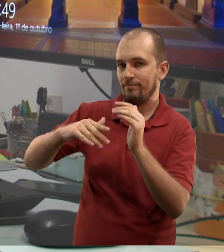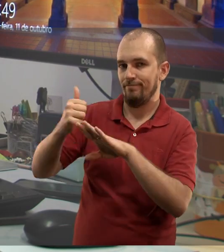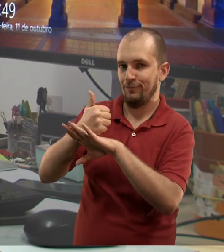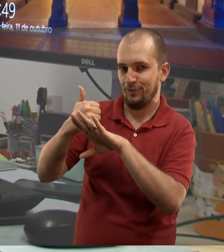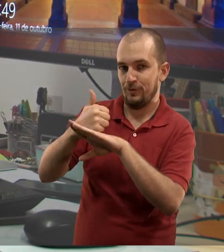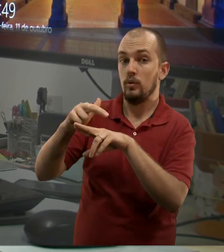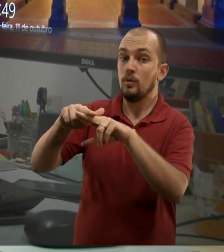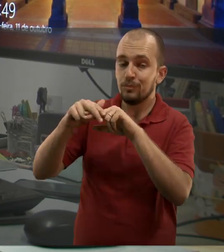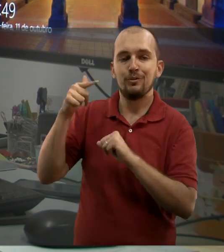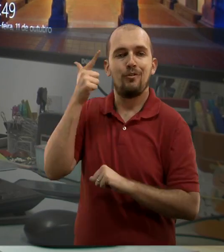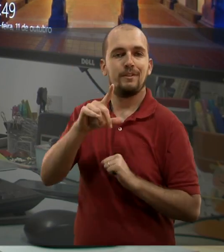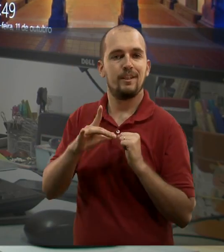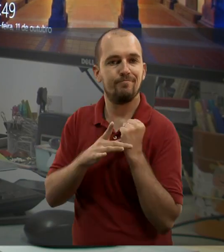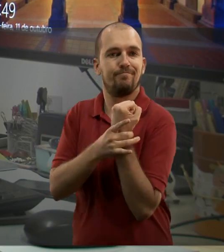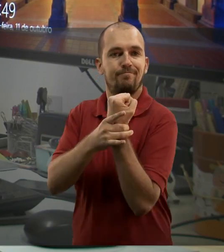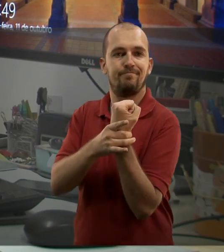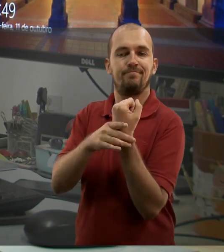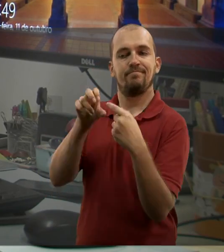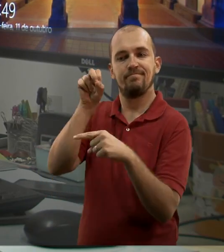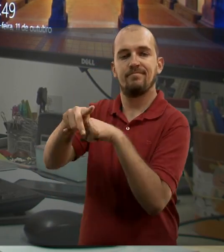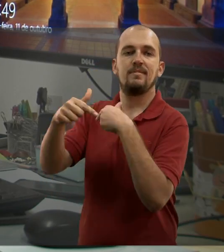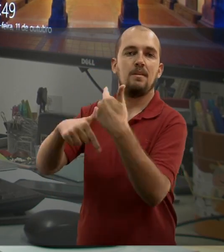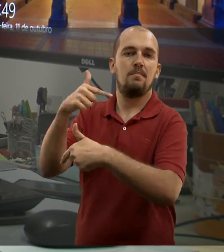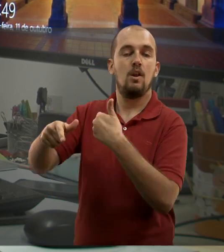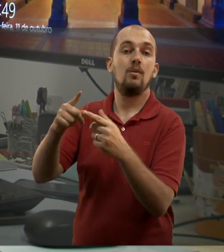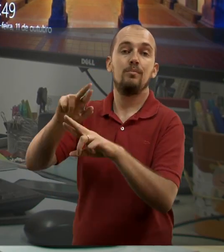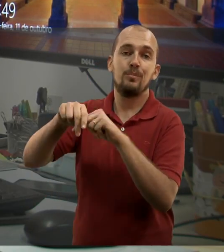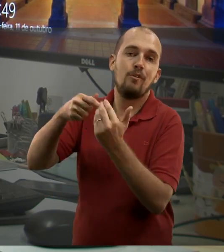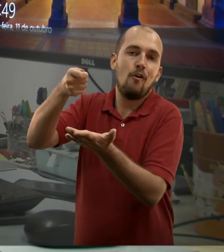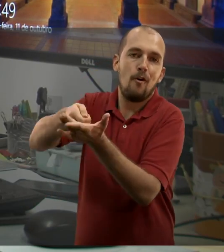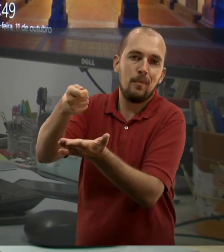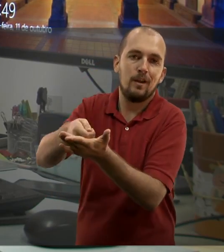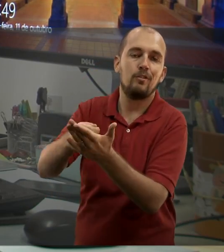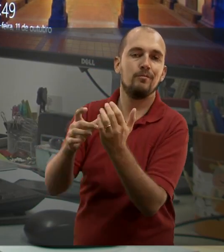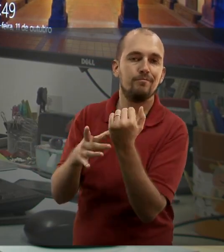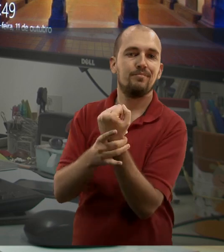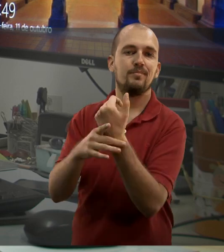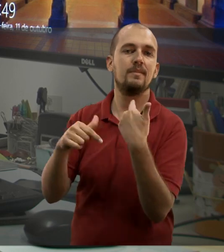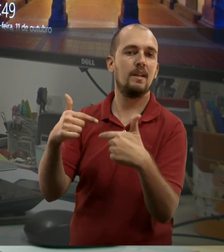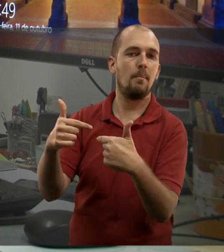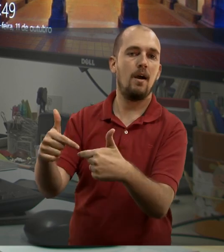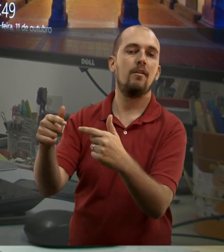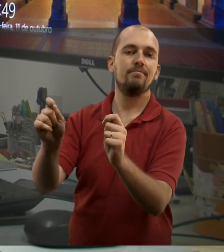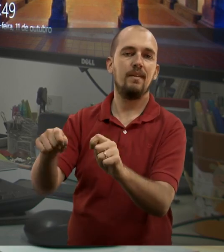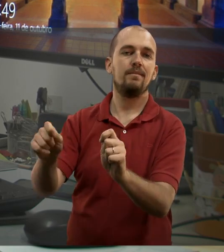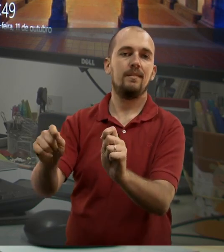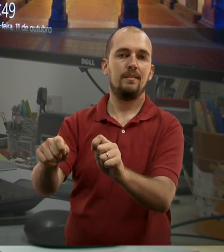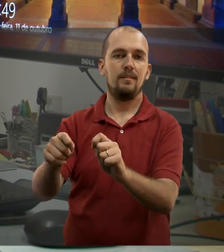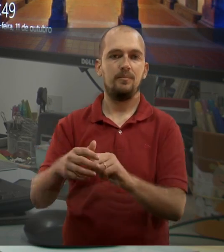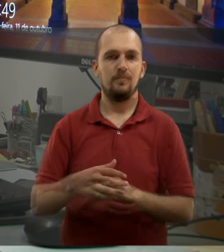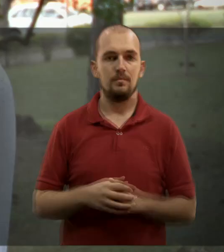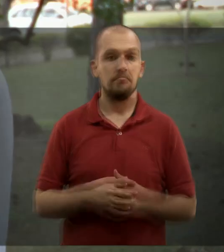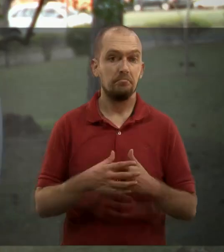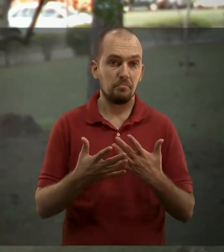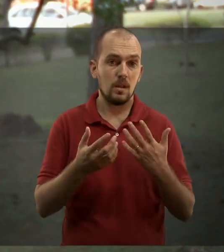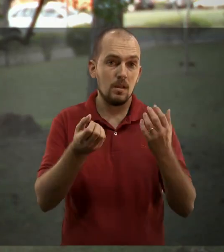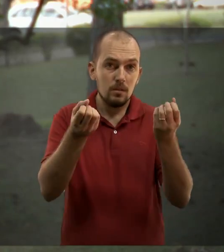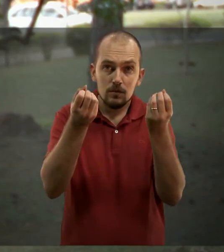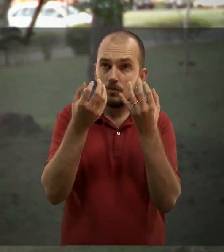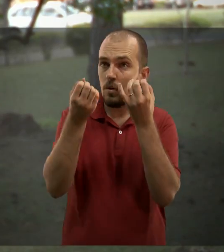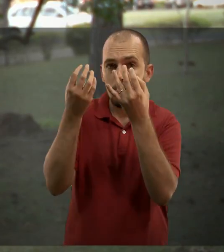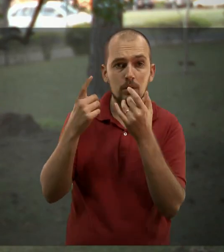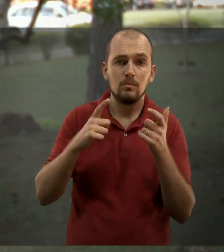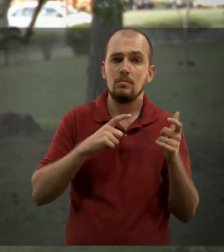serem contratados por algumas instituições, então isso garante com certeza emprego no final do curso. Como